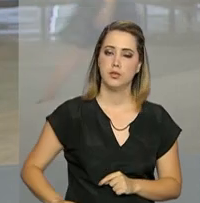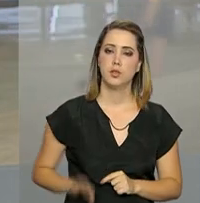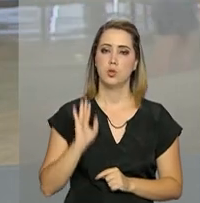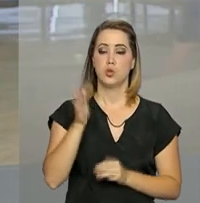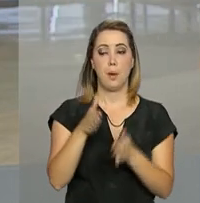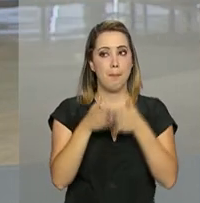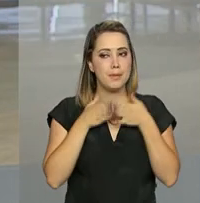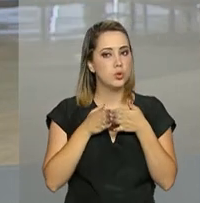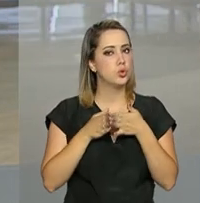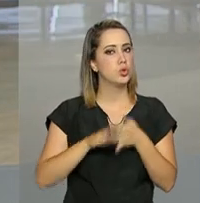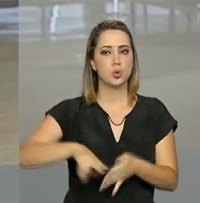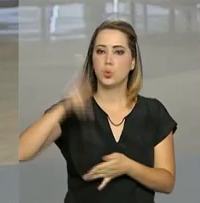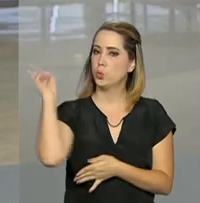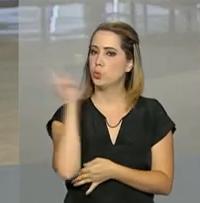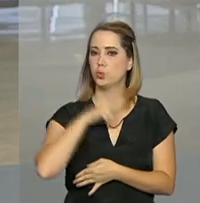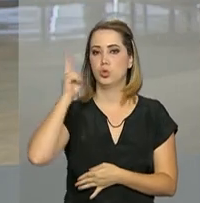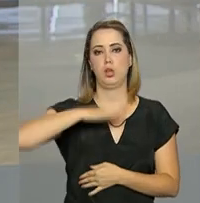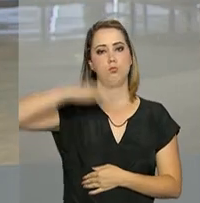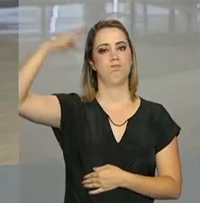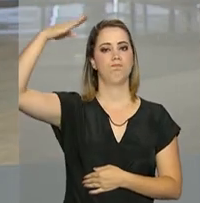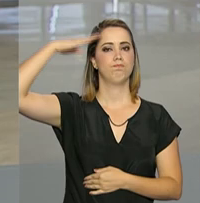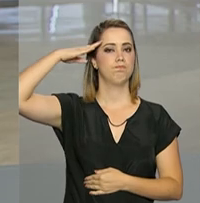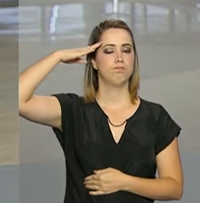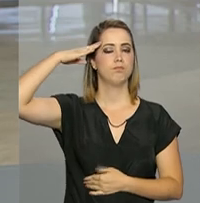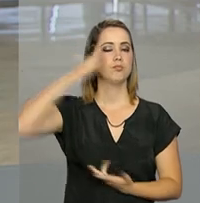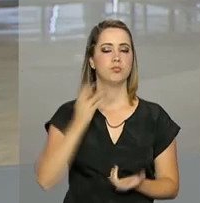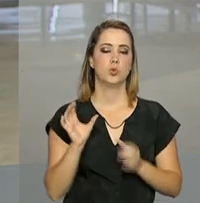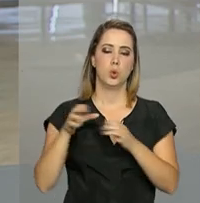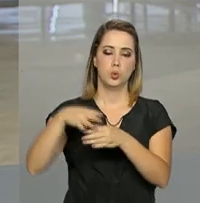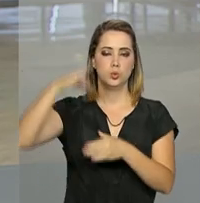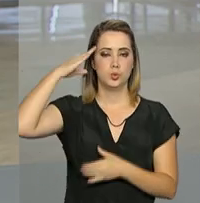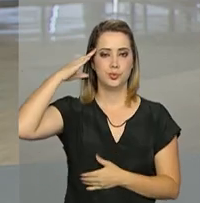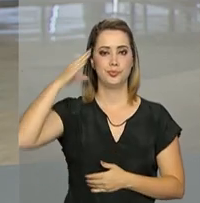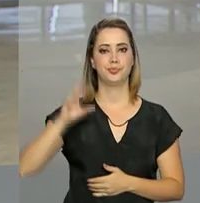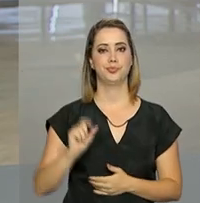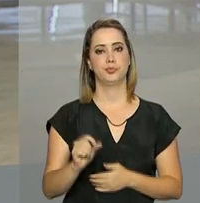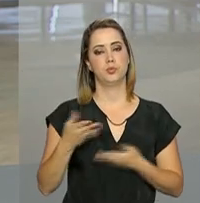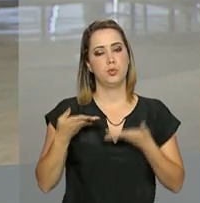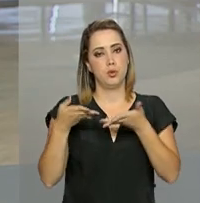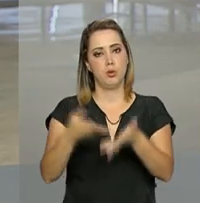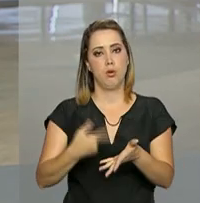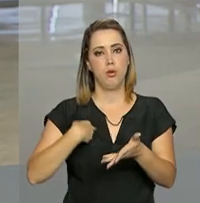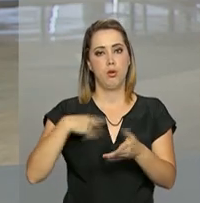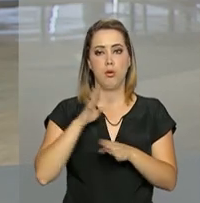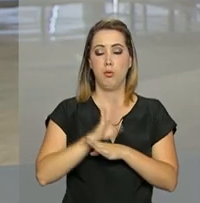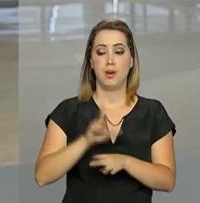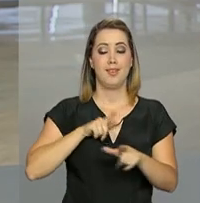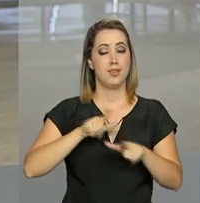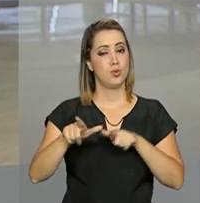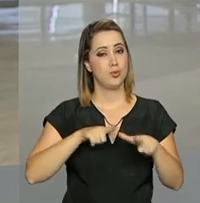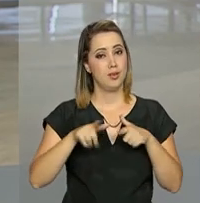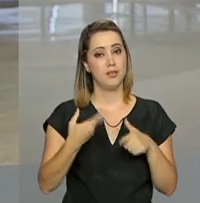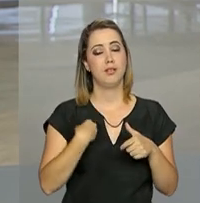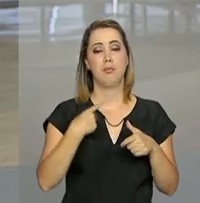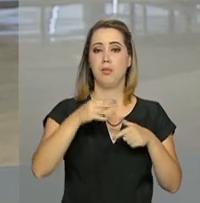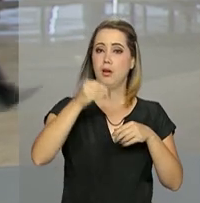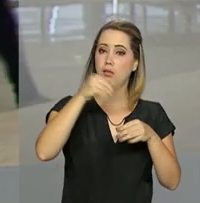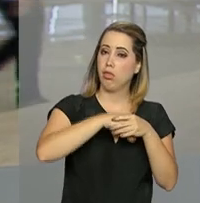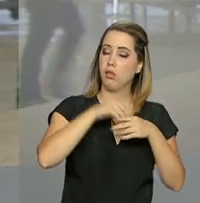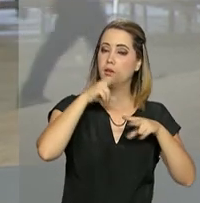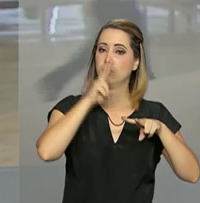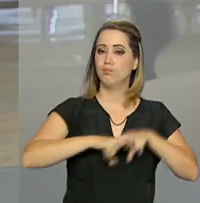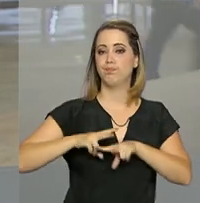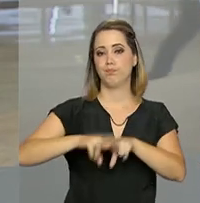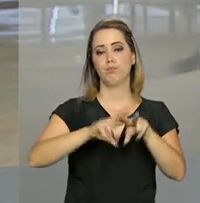República, solicitando o envio dos homens das forças armadas para atuarem nos presídios estaduais, que no